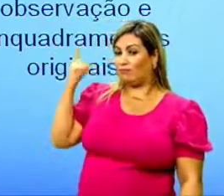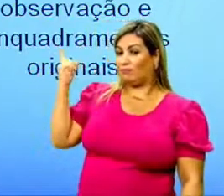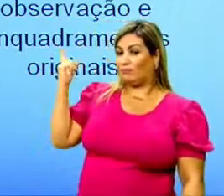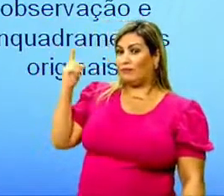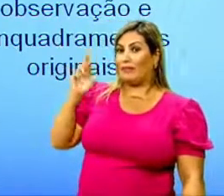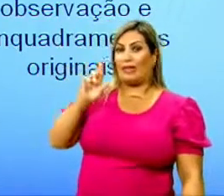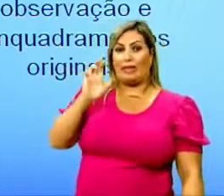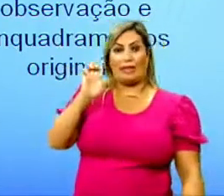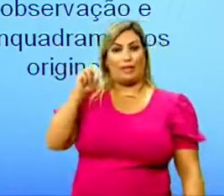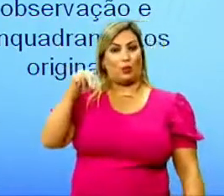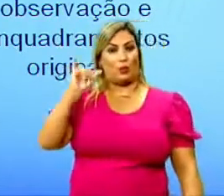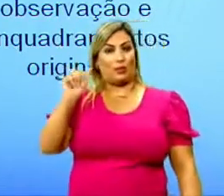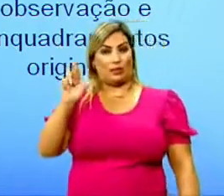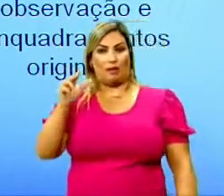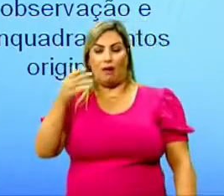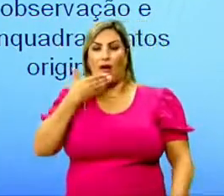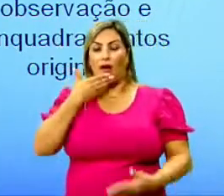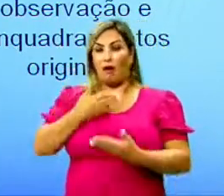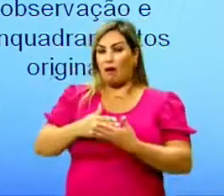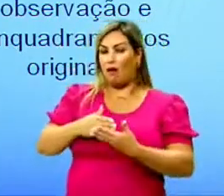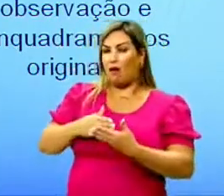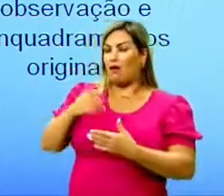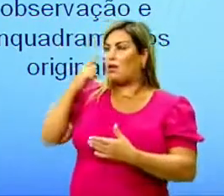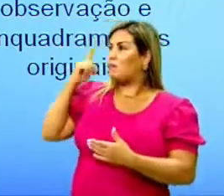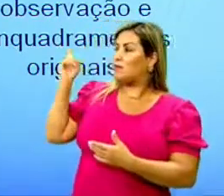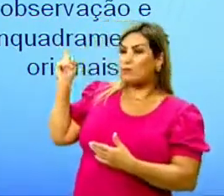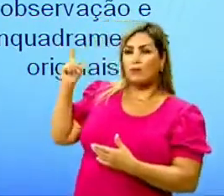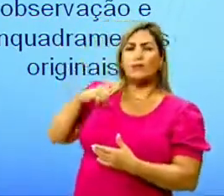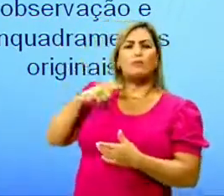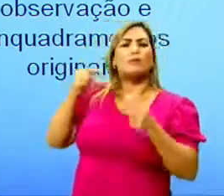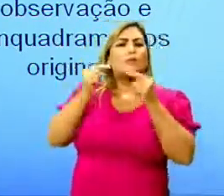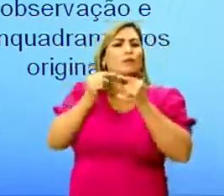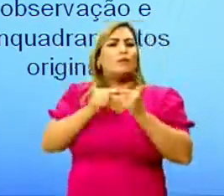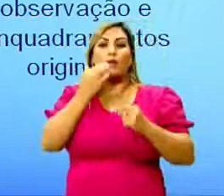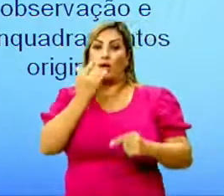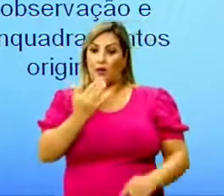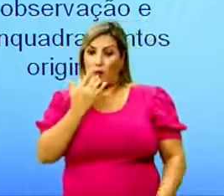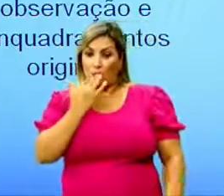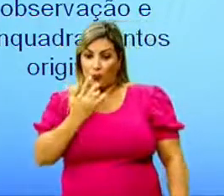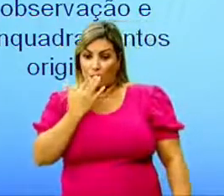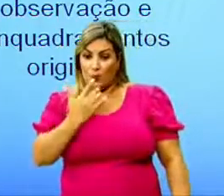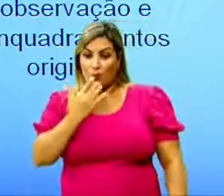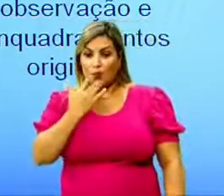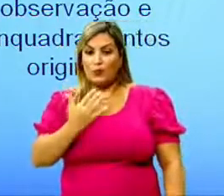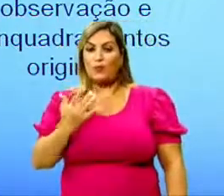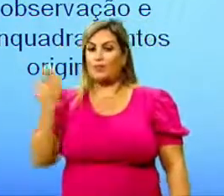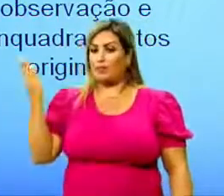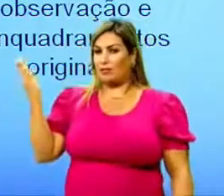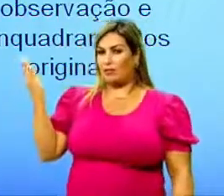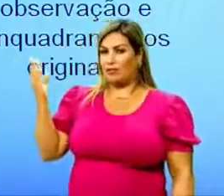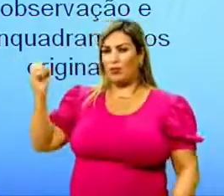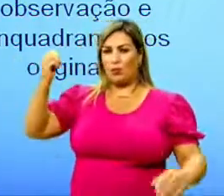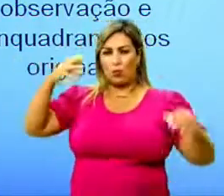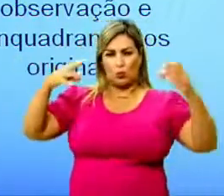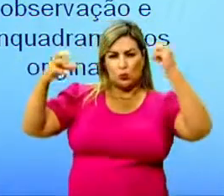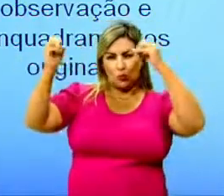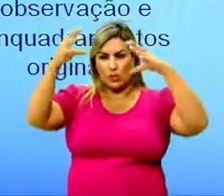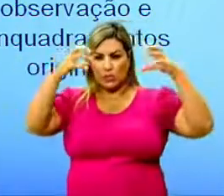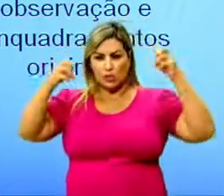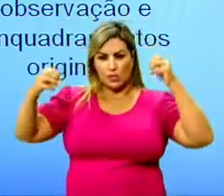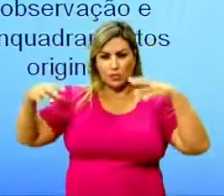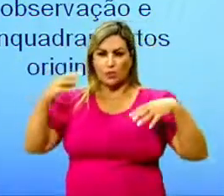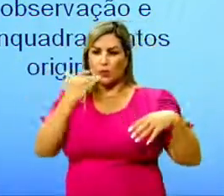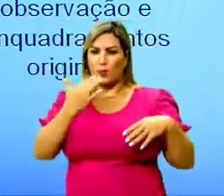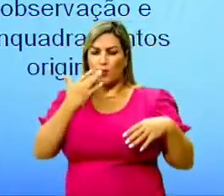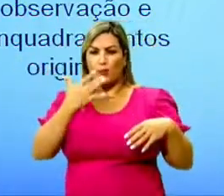impressionismo. O impressionismo, ele tem mais a ver com as cores, onde as luzes que são